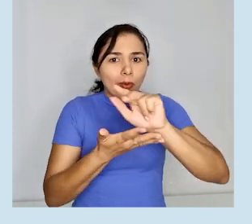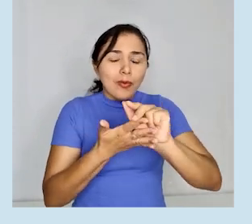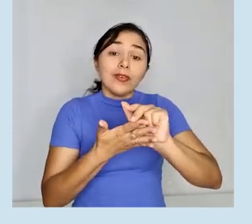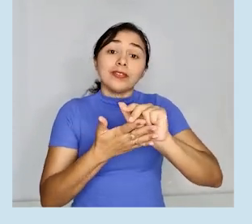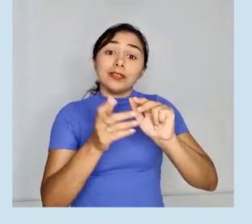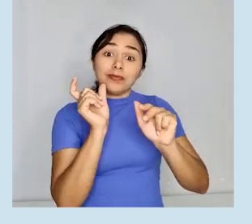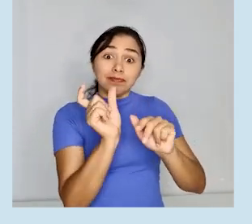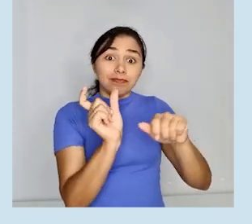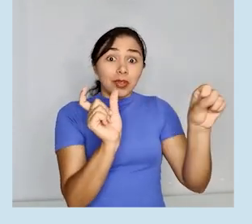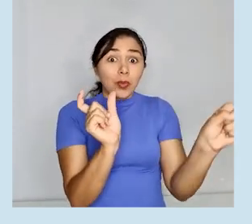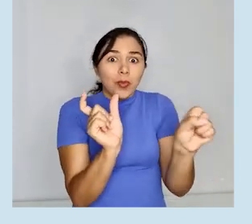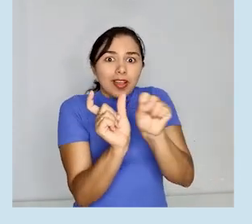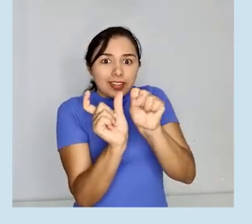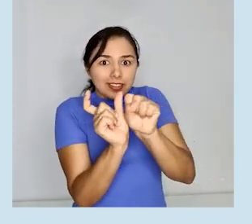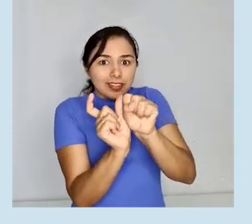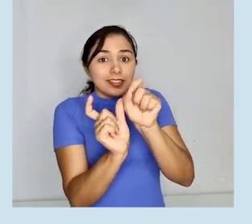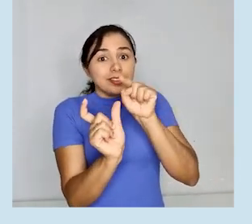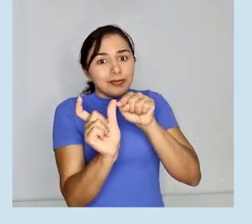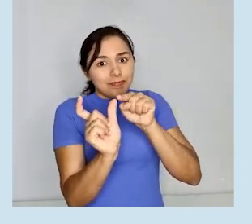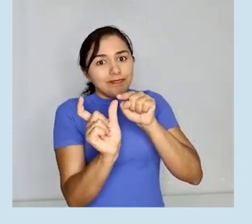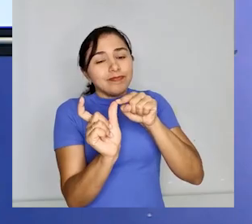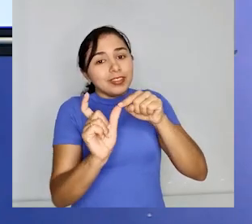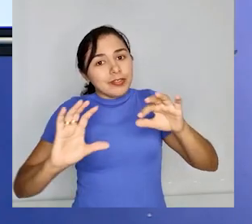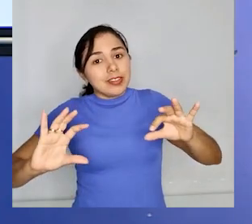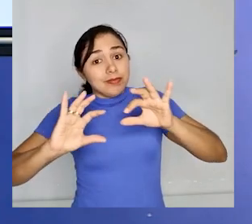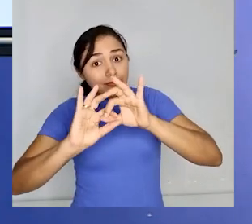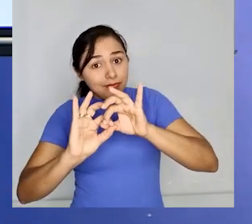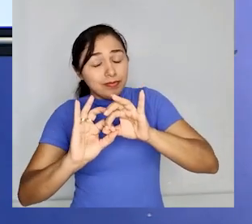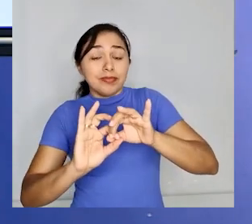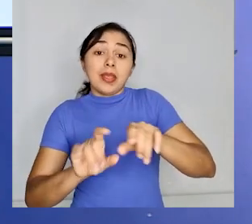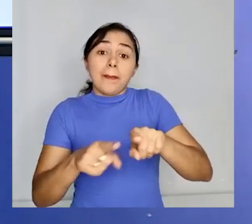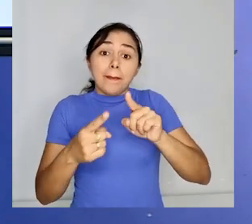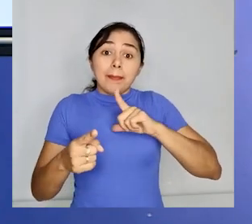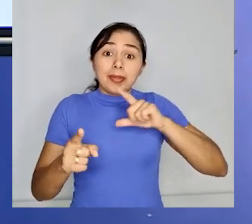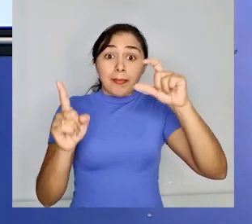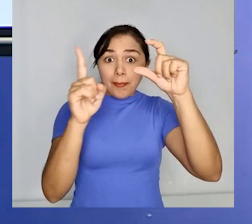café, cipó, caju, não apresentam vogal temática.